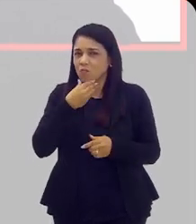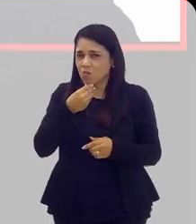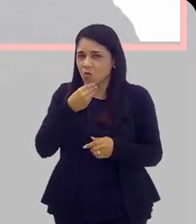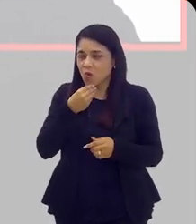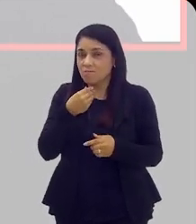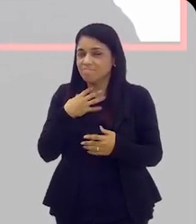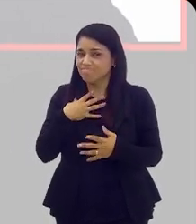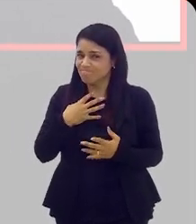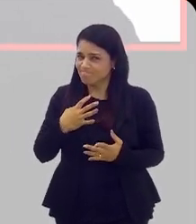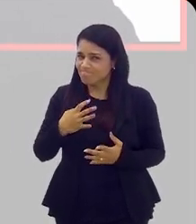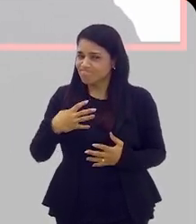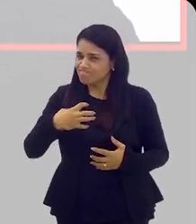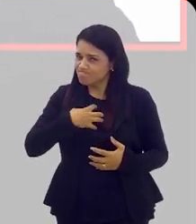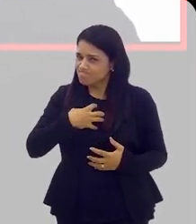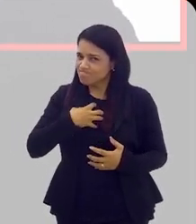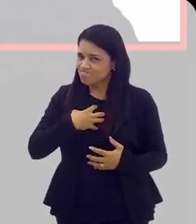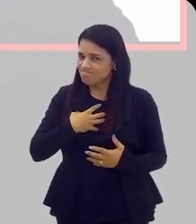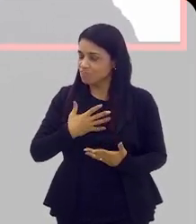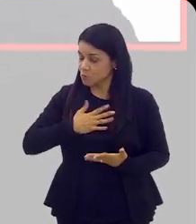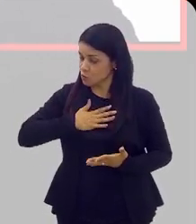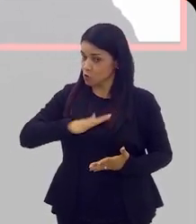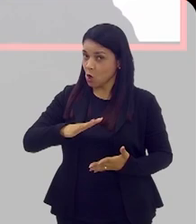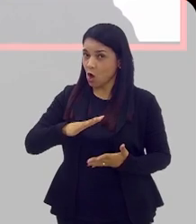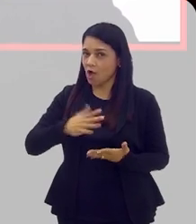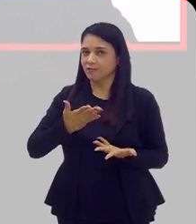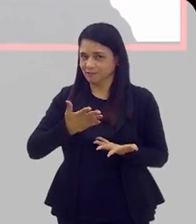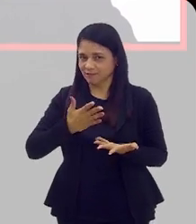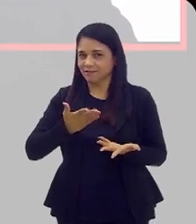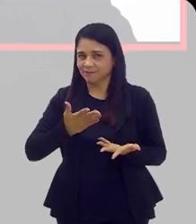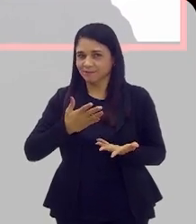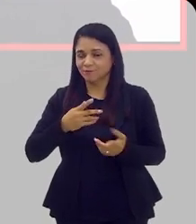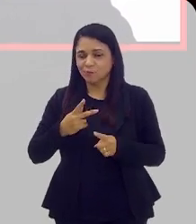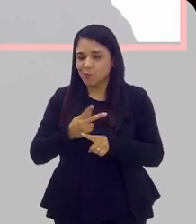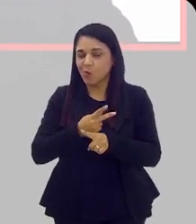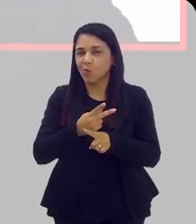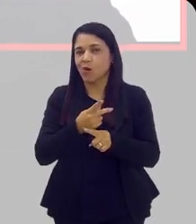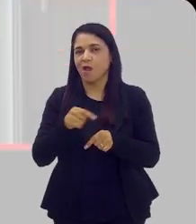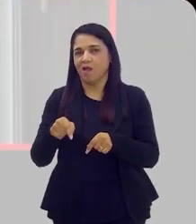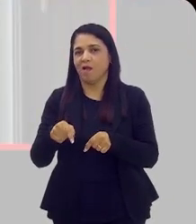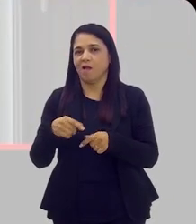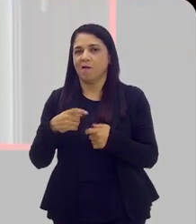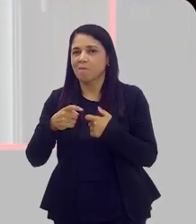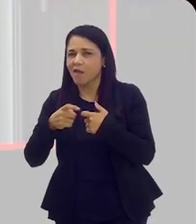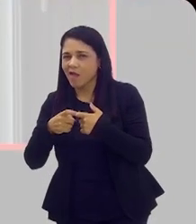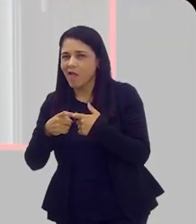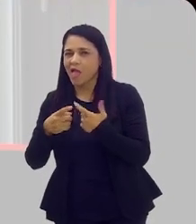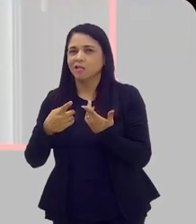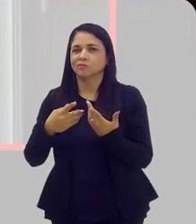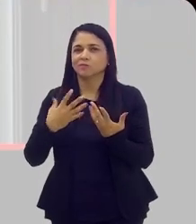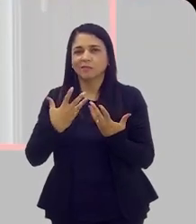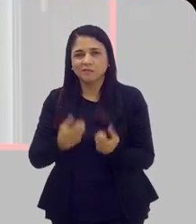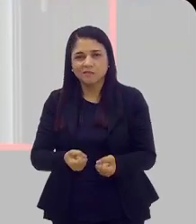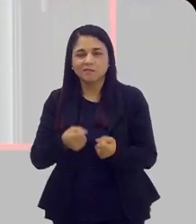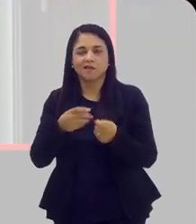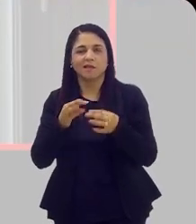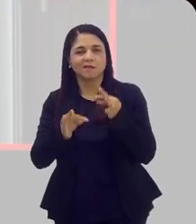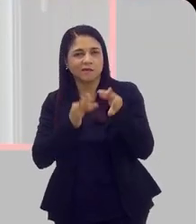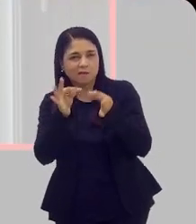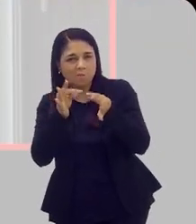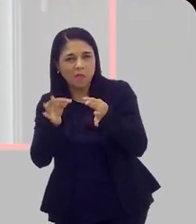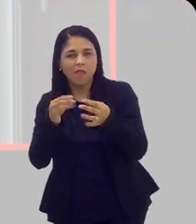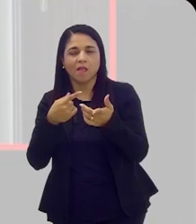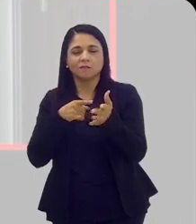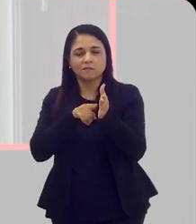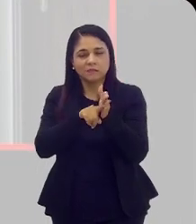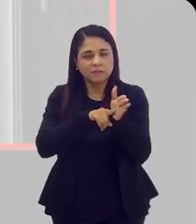resistência muito mais do que a mulher, isso já é sabido, de procurar o médico, né? De aceitar se tratar, de fazer os